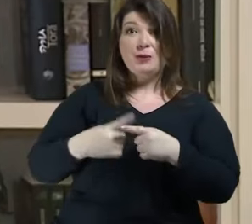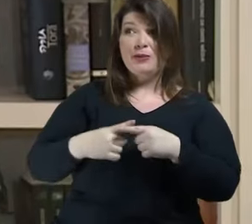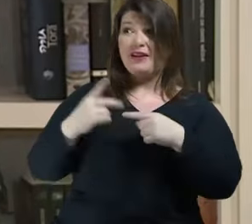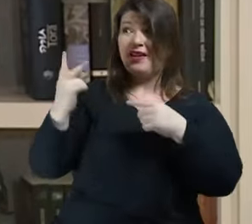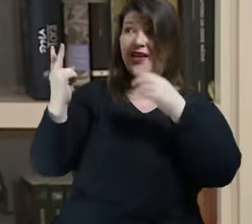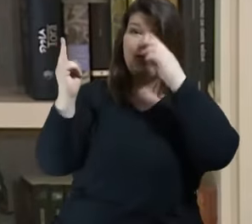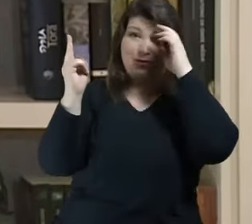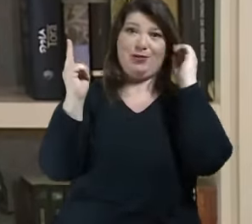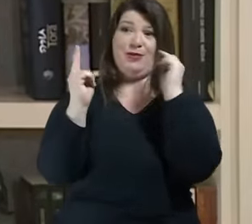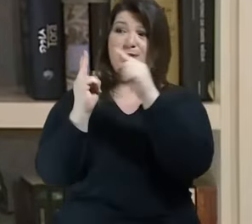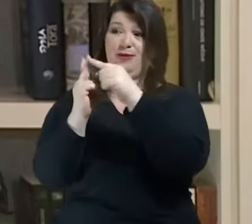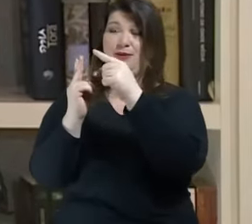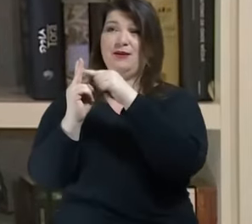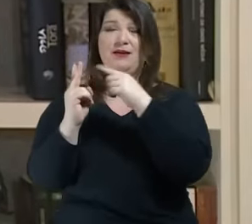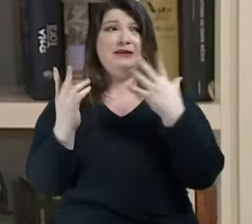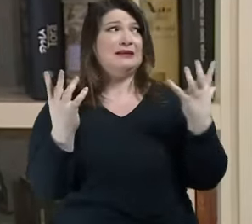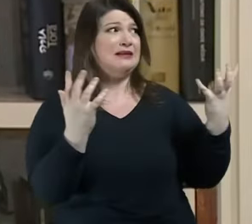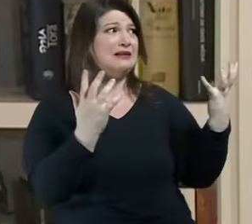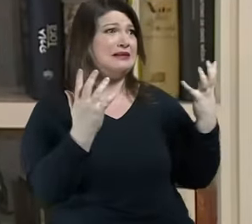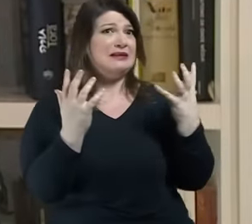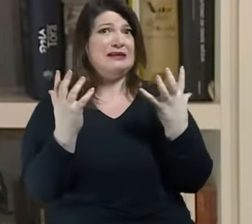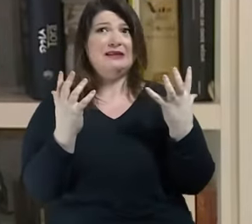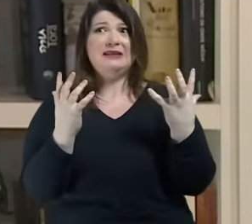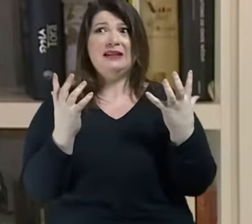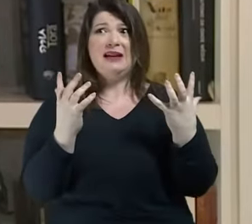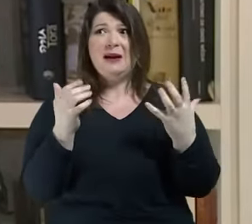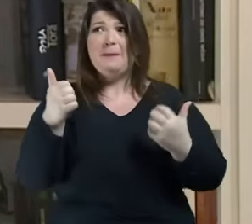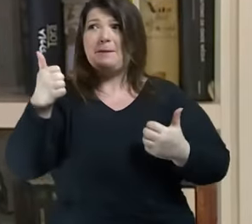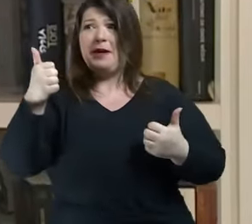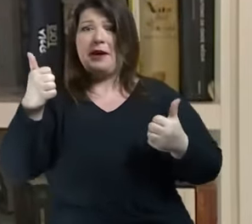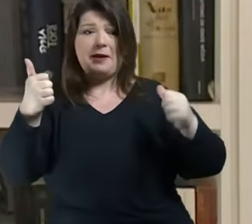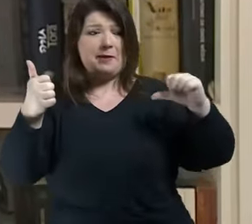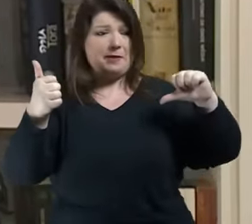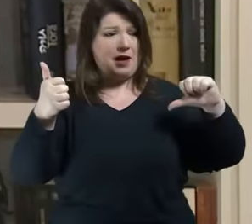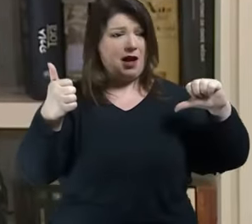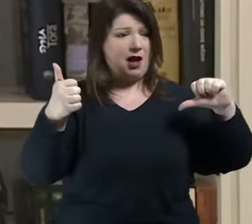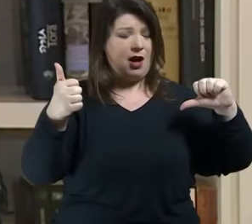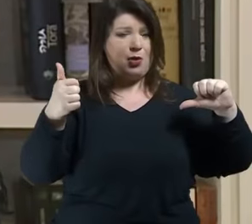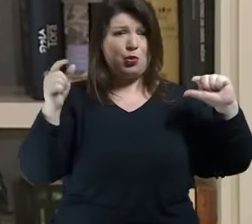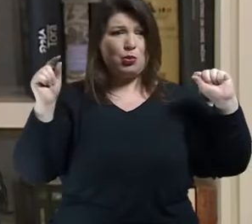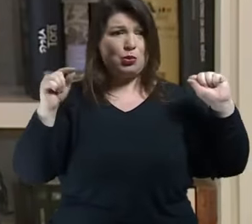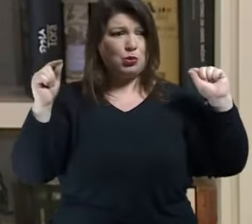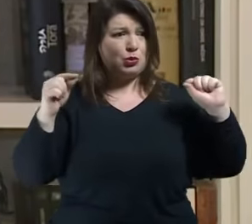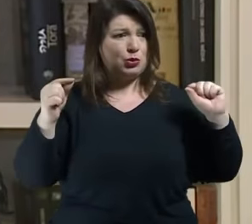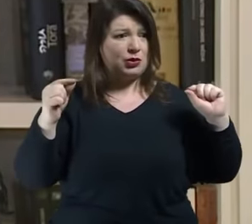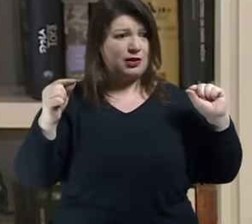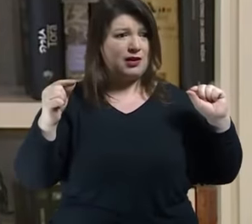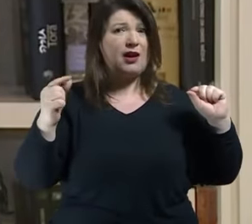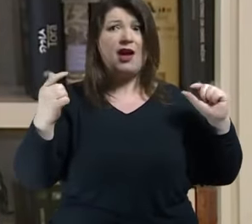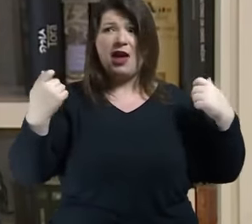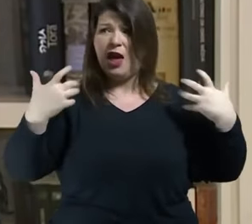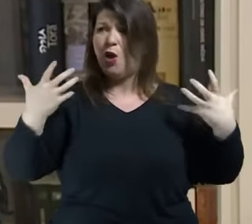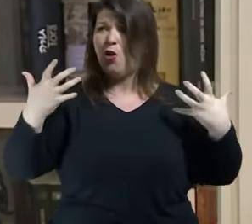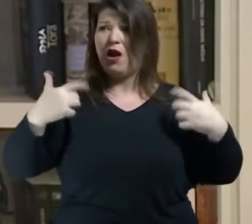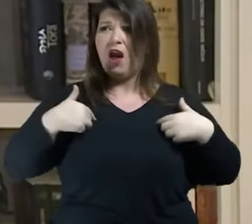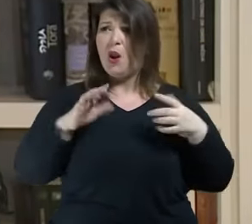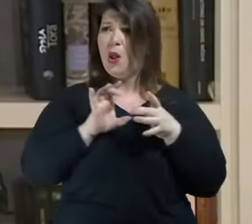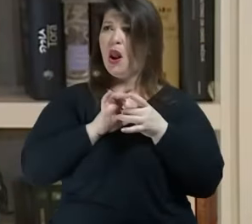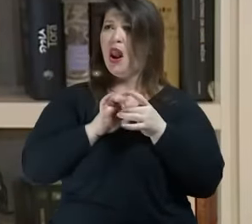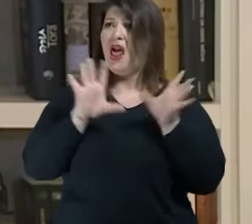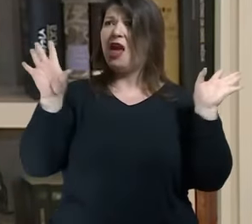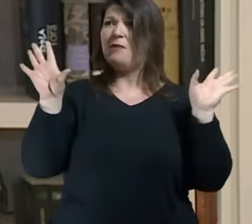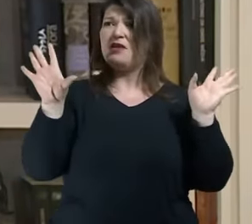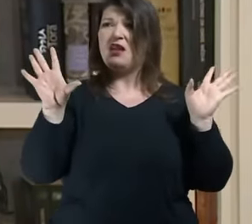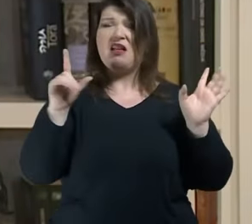capacidade de interpretar o bem e o mal eles quiseram ter um gesto de liberdade desobedeceram a